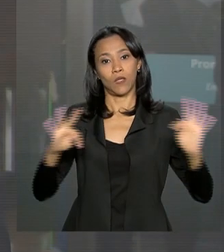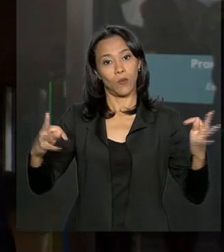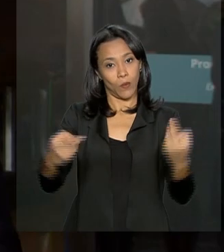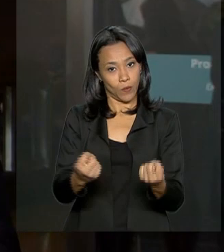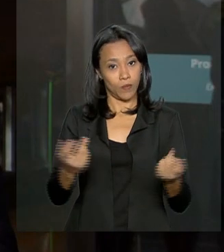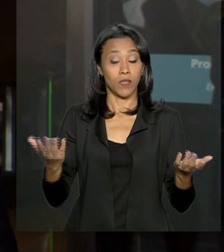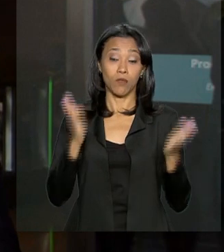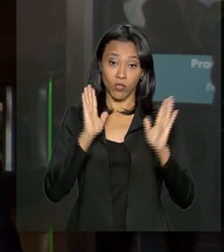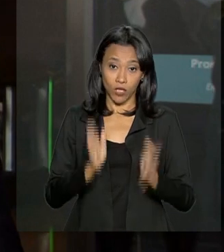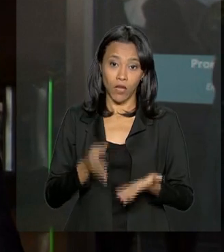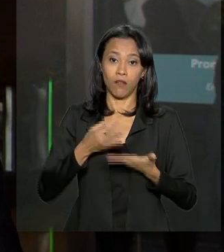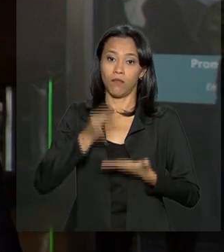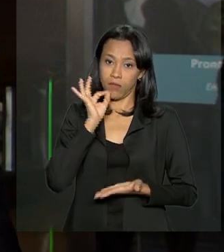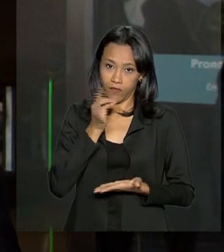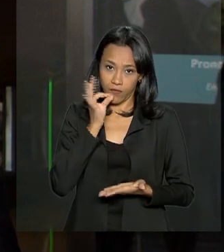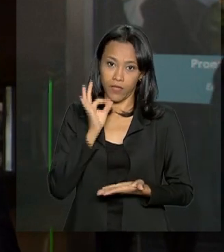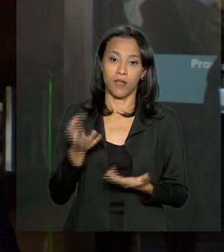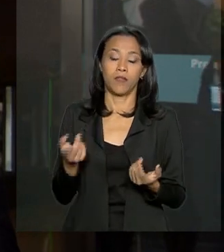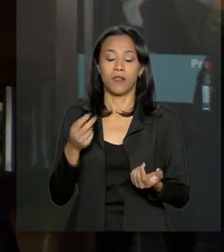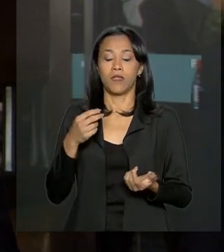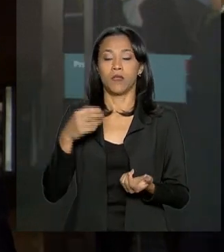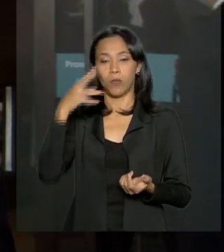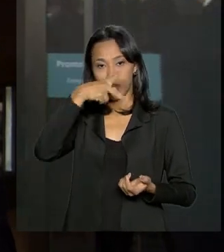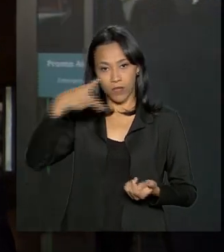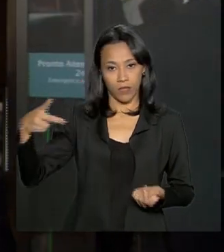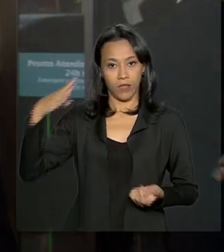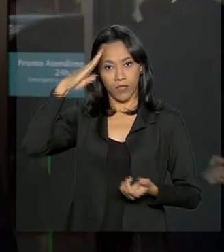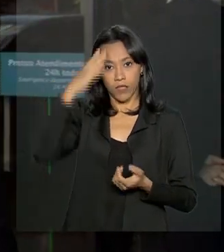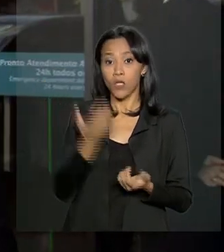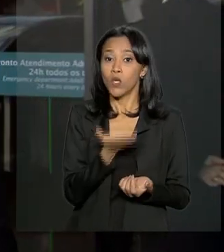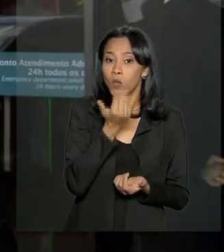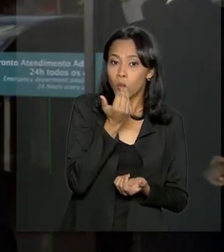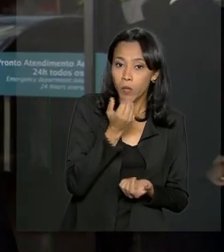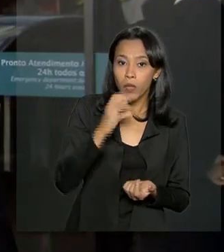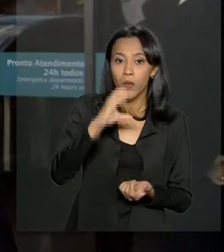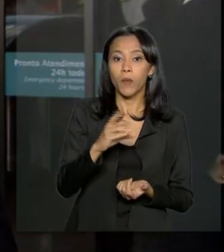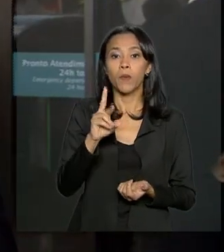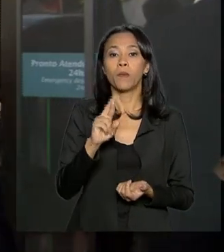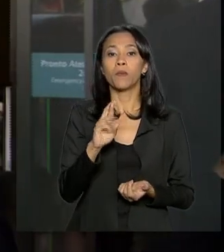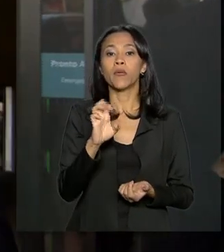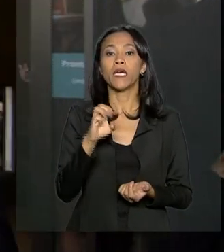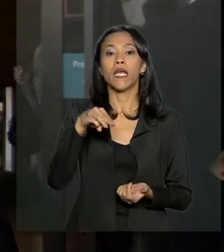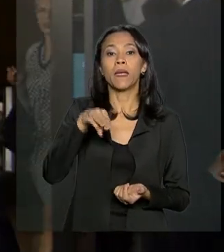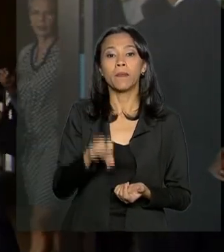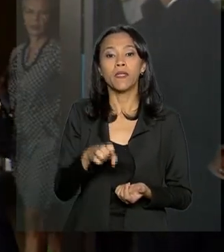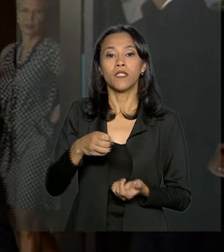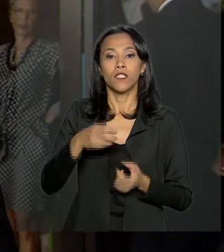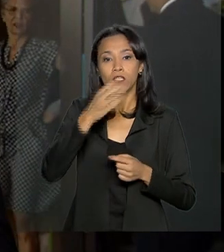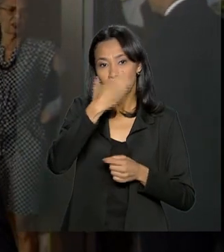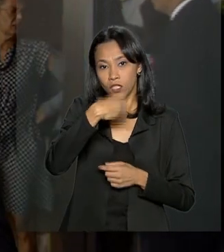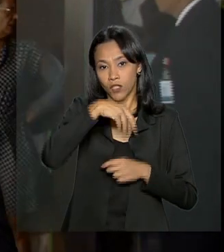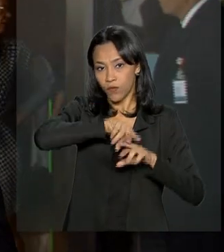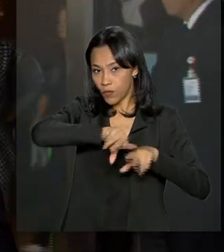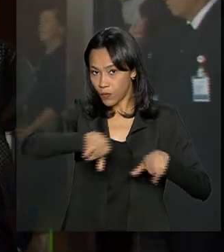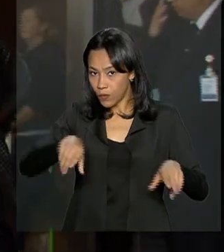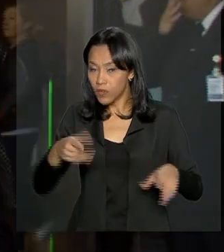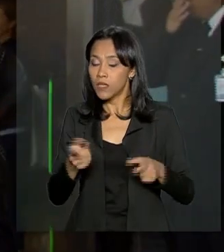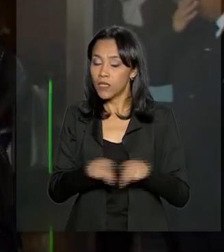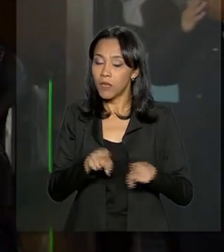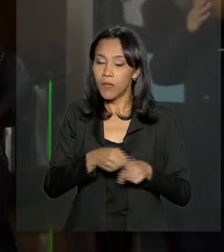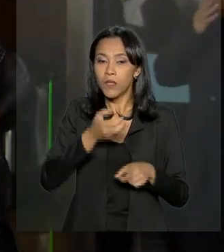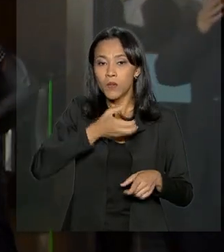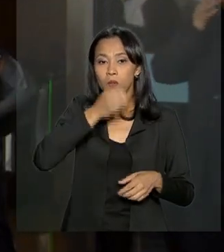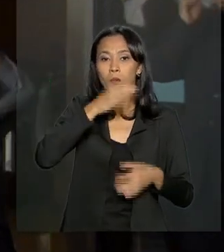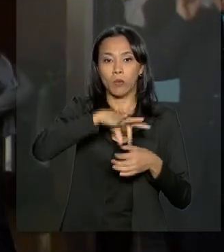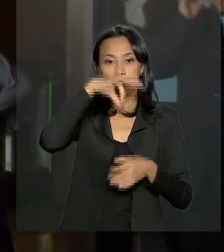já tomou café da manhã, comeu um creme de frutas e também tomou chá e ele tem mantido esta